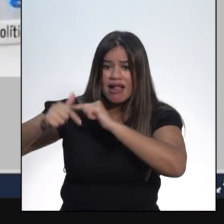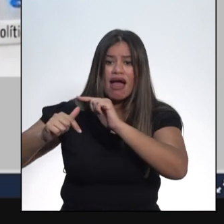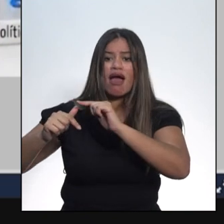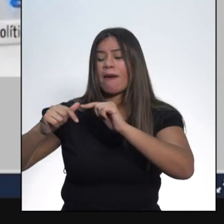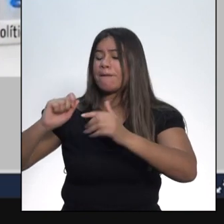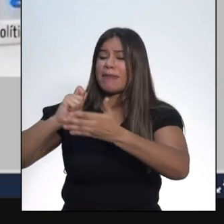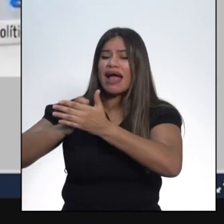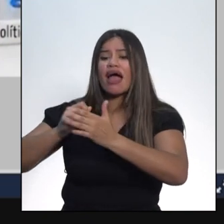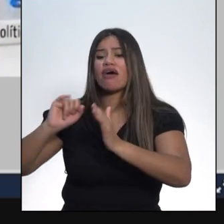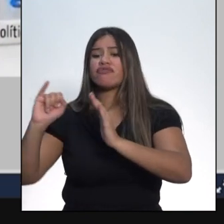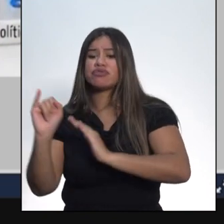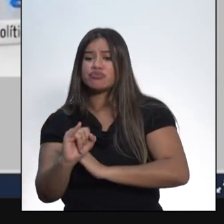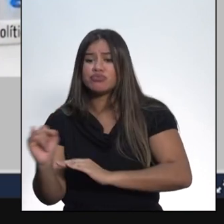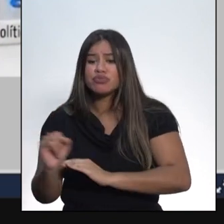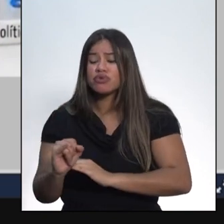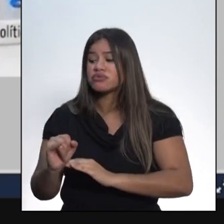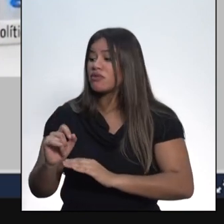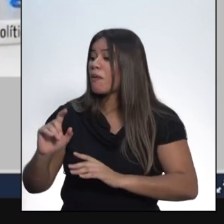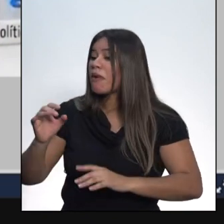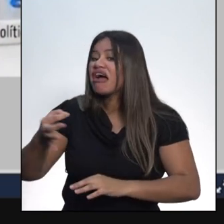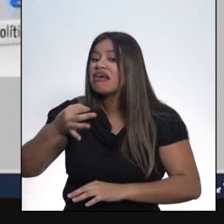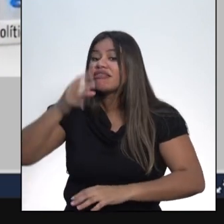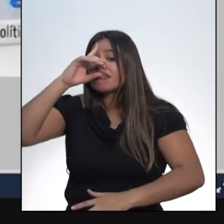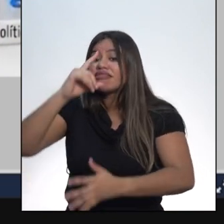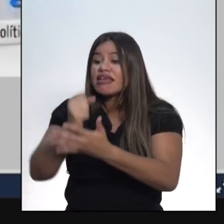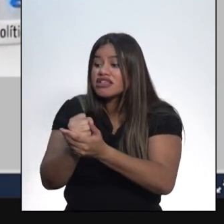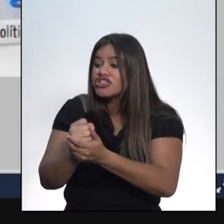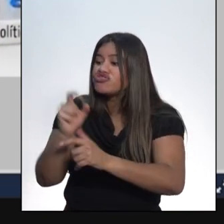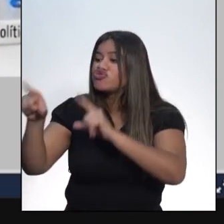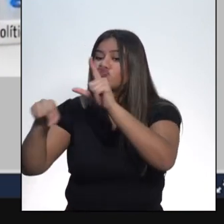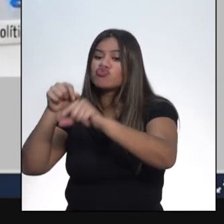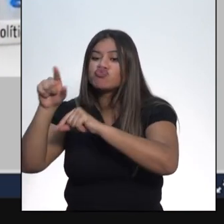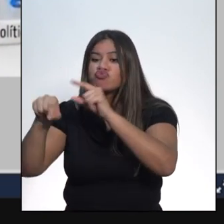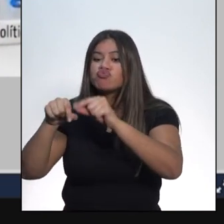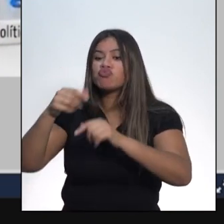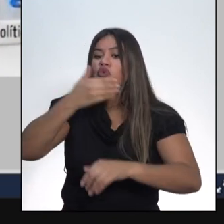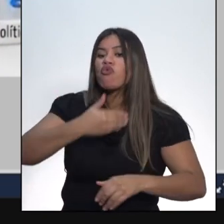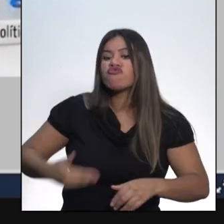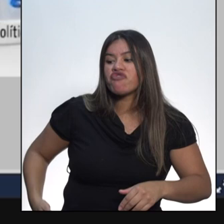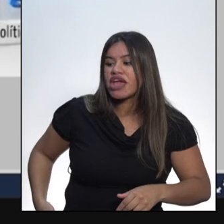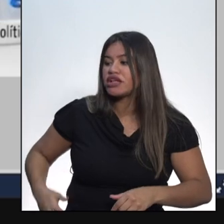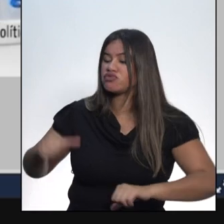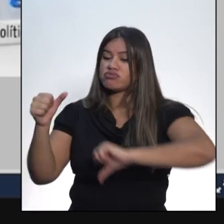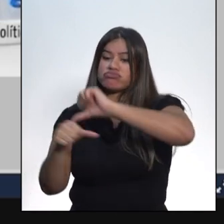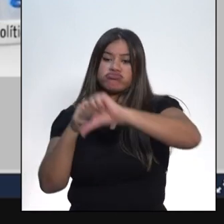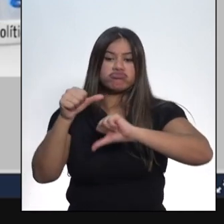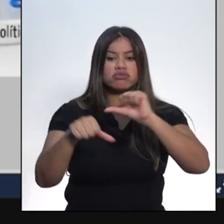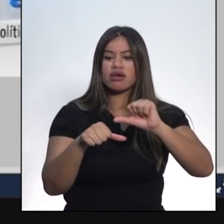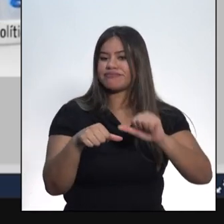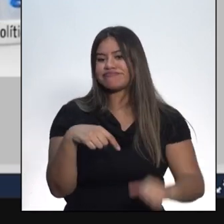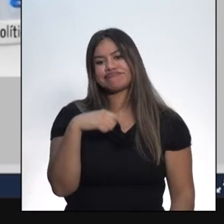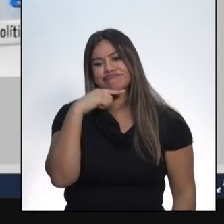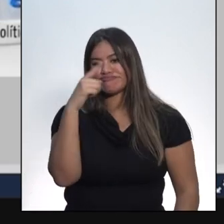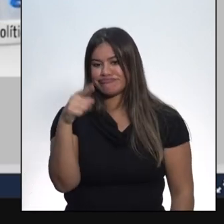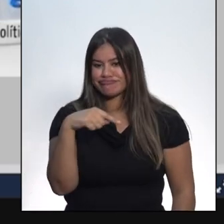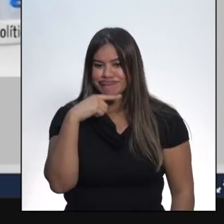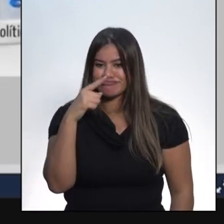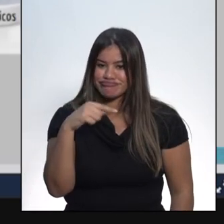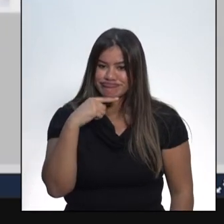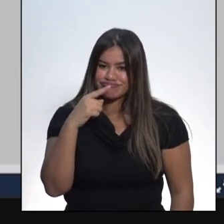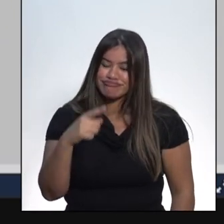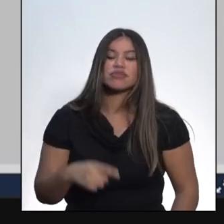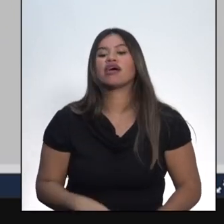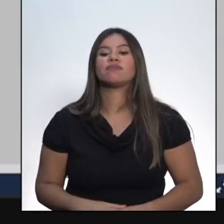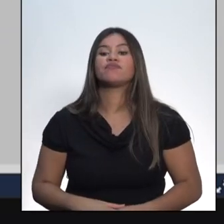a nação, mas não tinham o direito de opinar e exigir mudanças políticas na República Brasileira. Outra novidade trazida